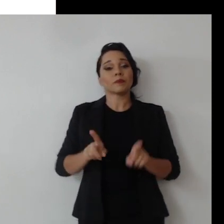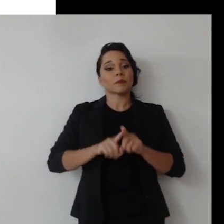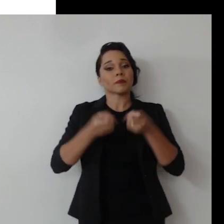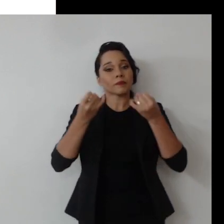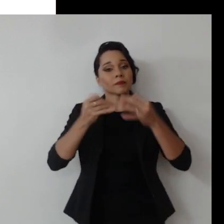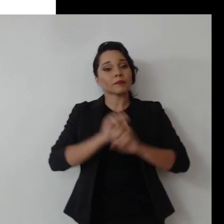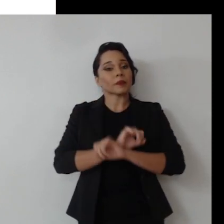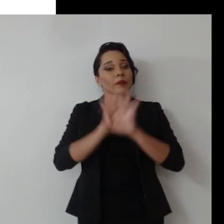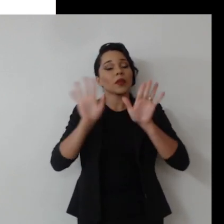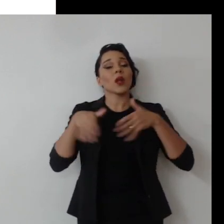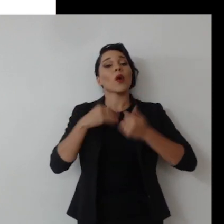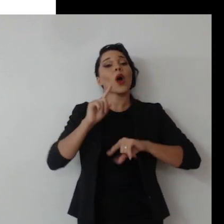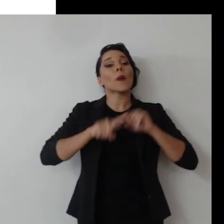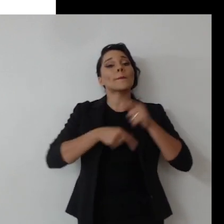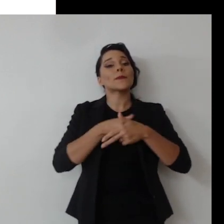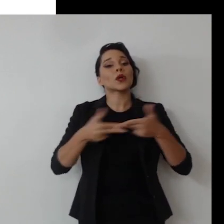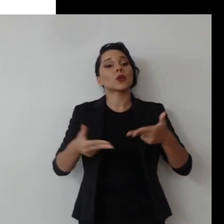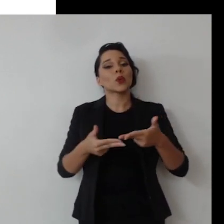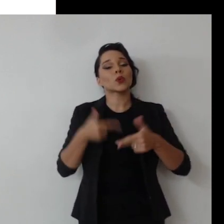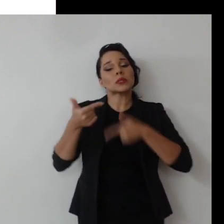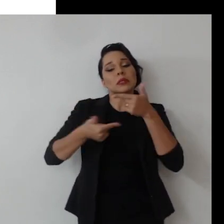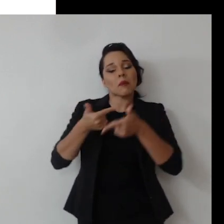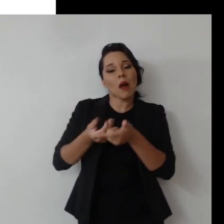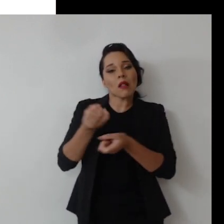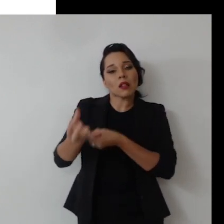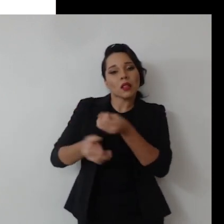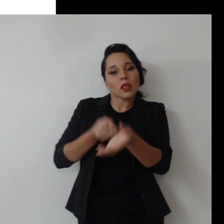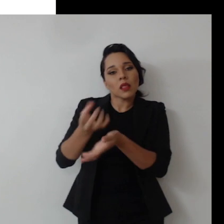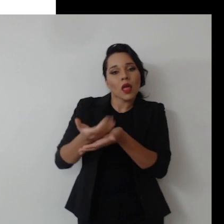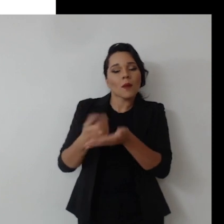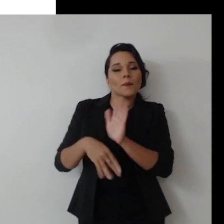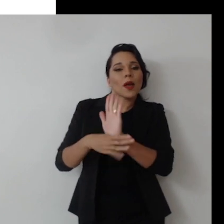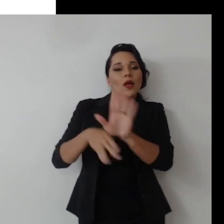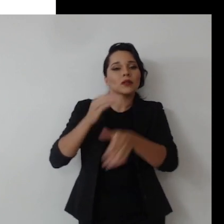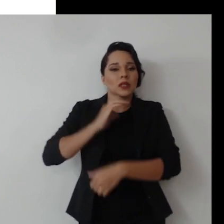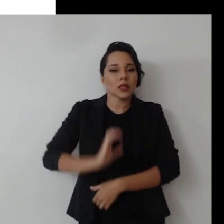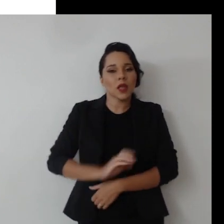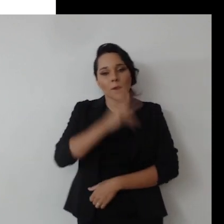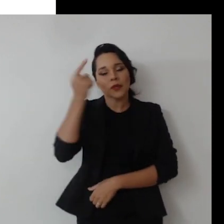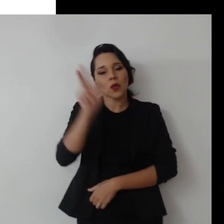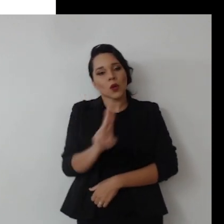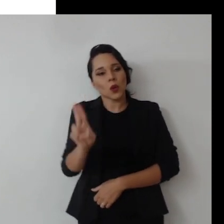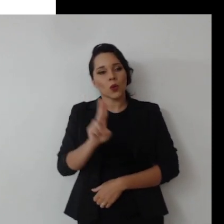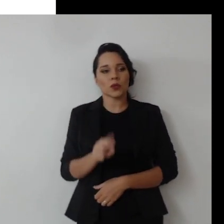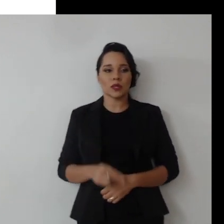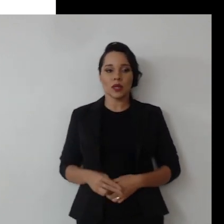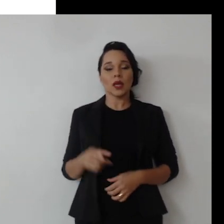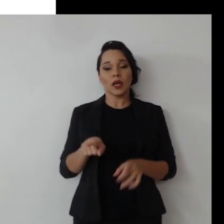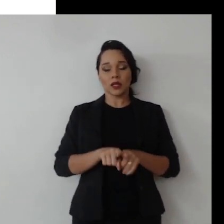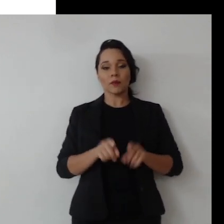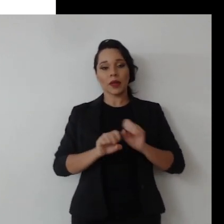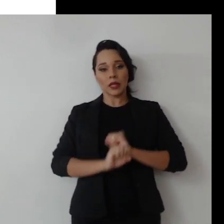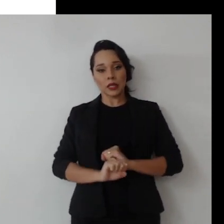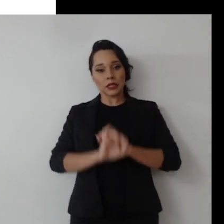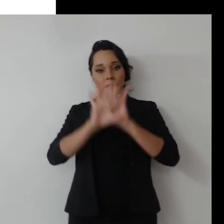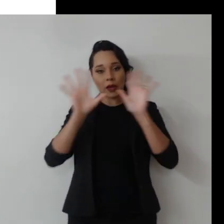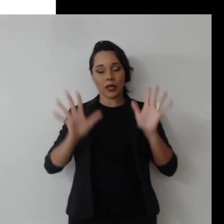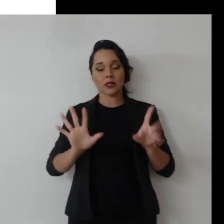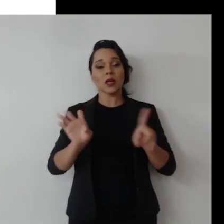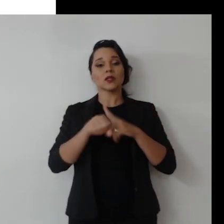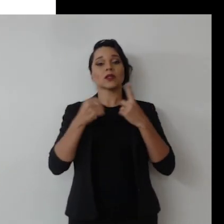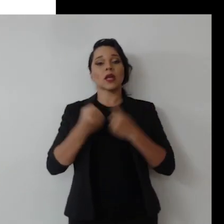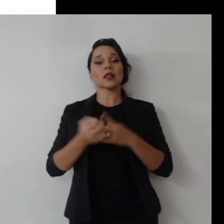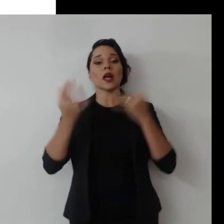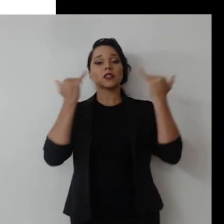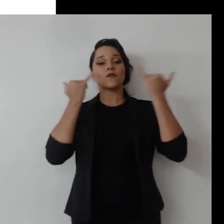ter clareza acerca de quais são os produtos e serviços efetivamente prestados para os cidadãos e usuários e ter transparência, mantendo a sociedade